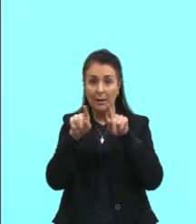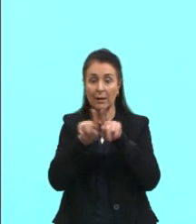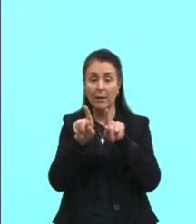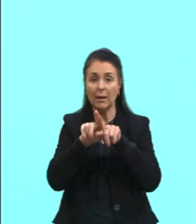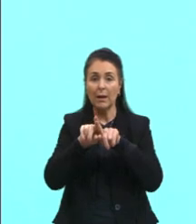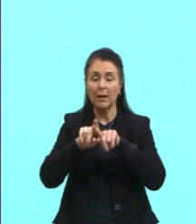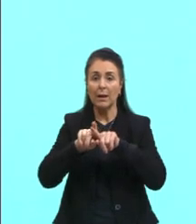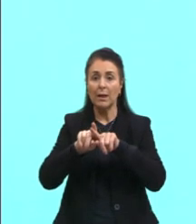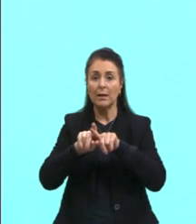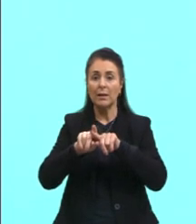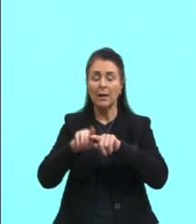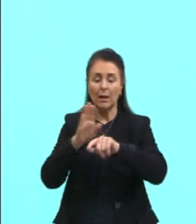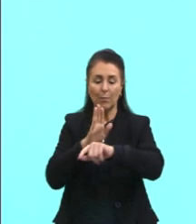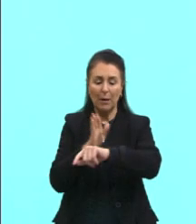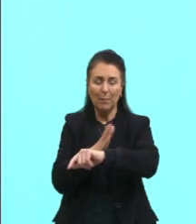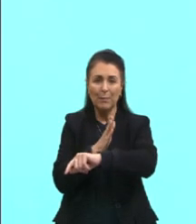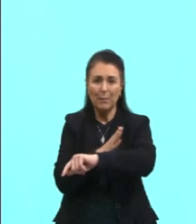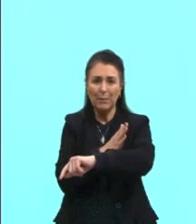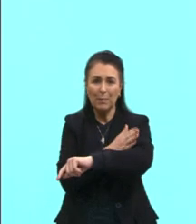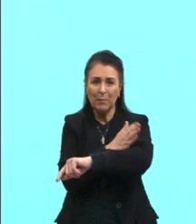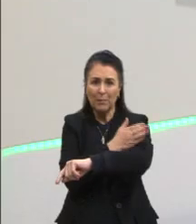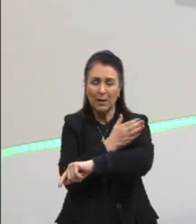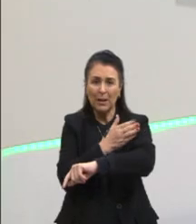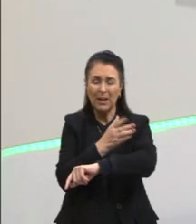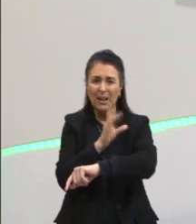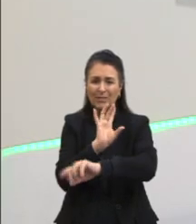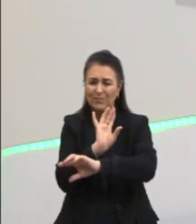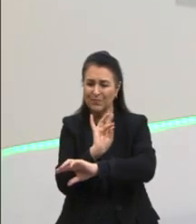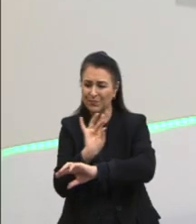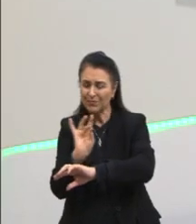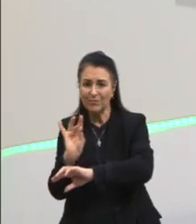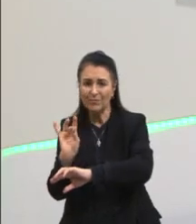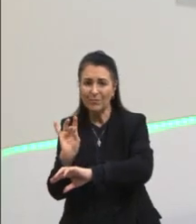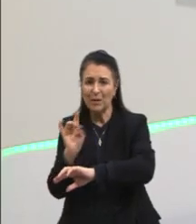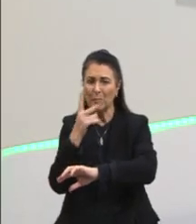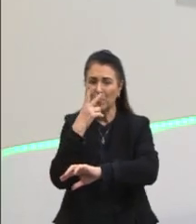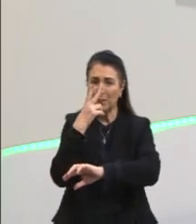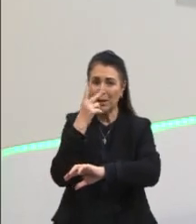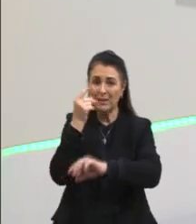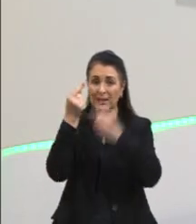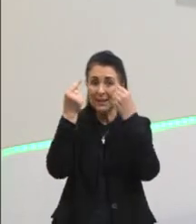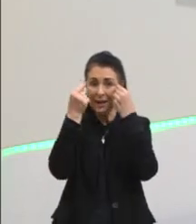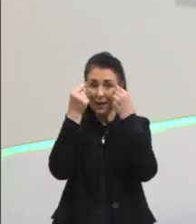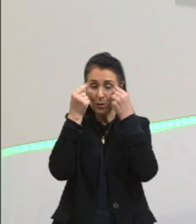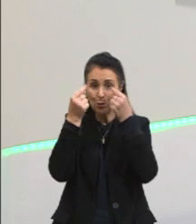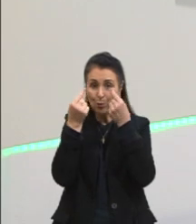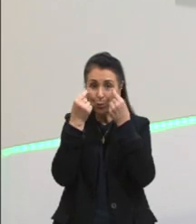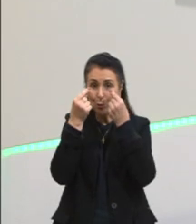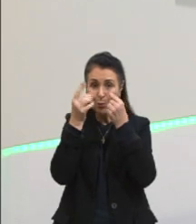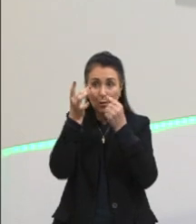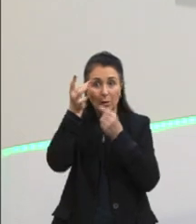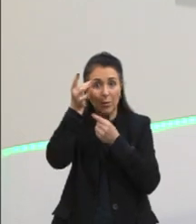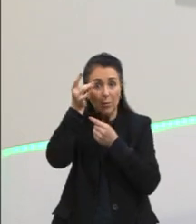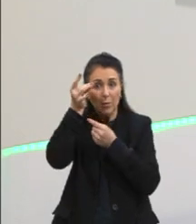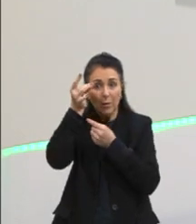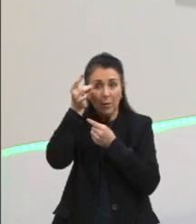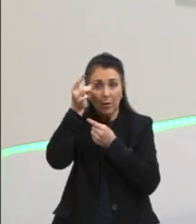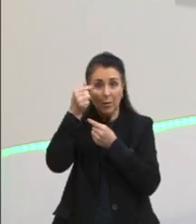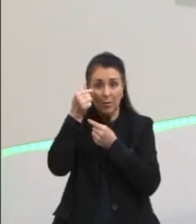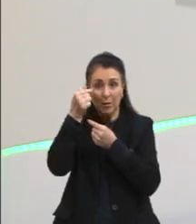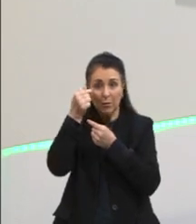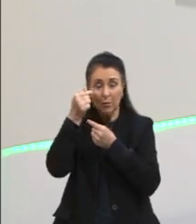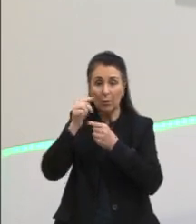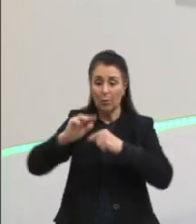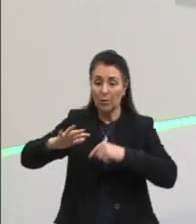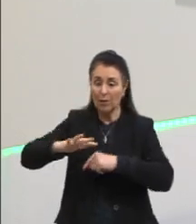Membrana nictante. Que é como se fosse uma terceira pálpebra nos olhos. Vocês já devem ter observado que os